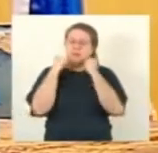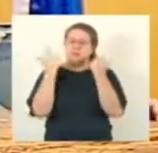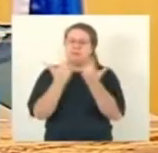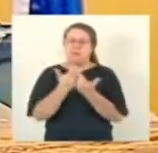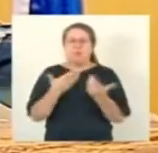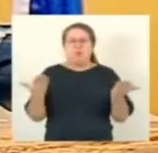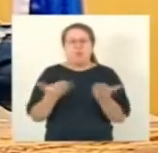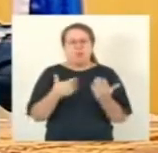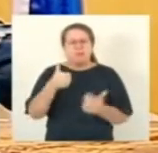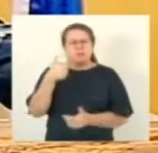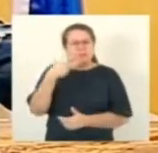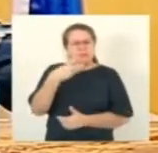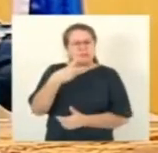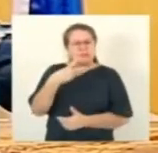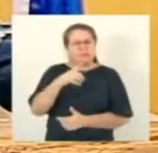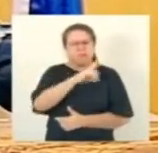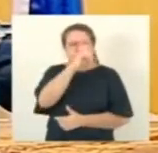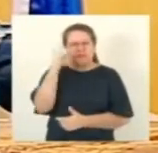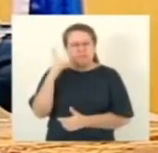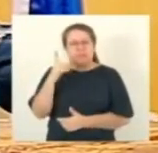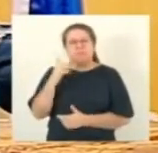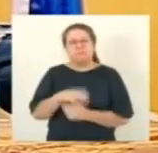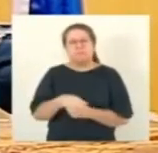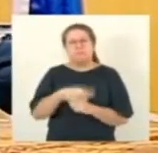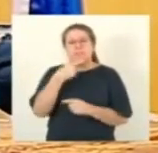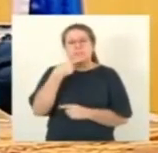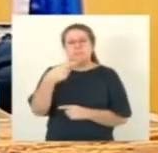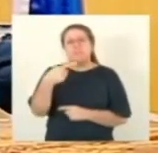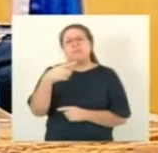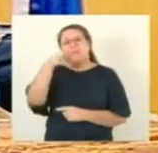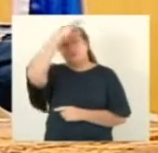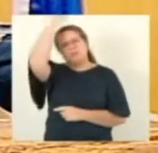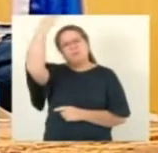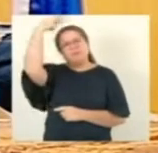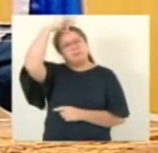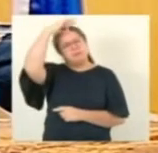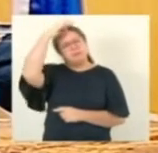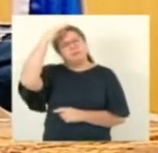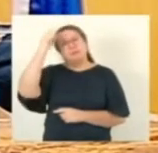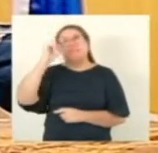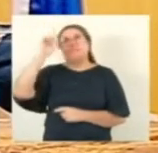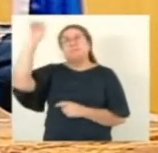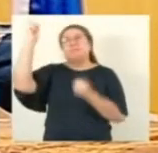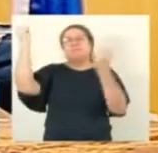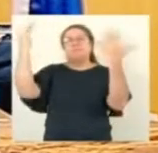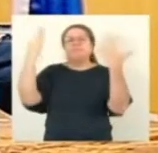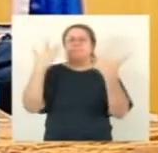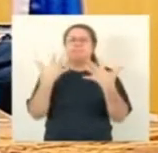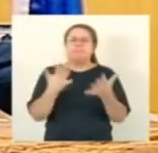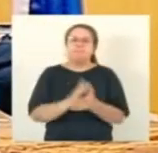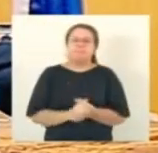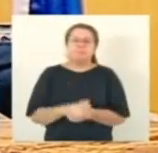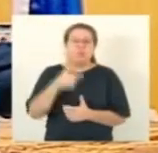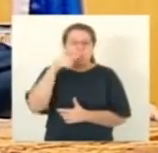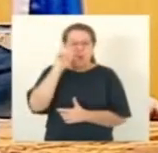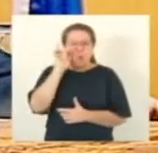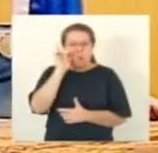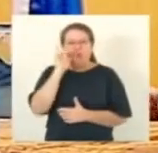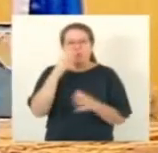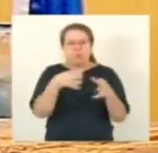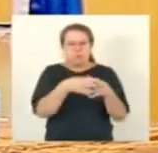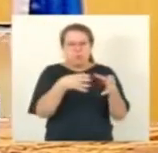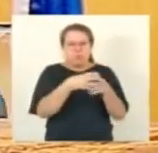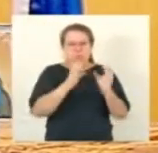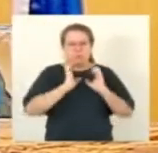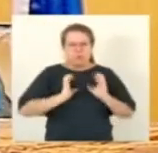13, né? Estamos na Semana Santa, graças a Deus. Eu quero somente dizer que ontem o Conselho de Ética da